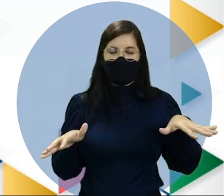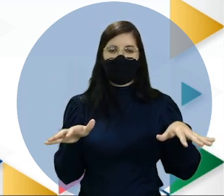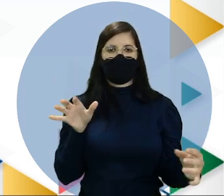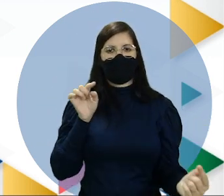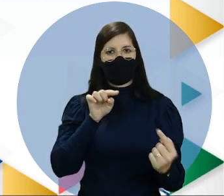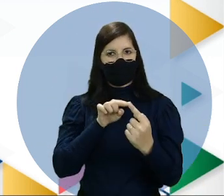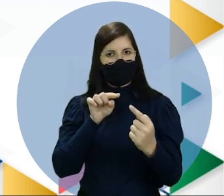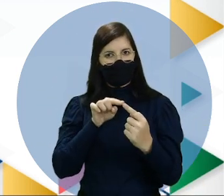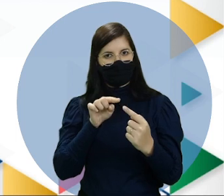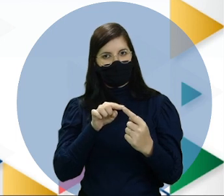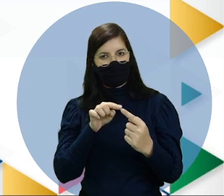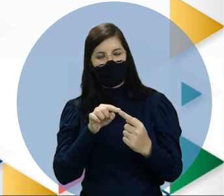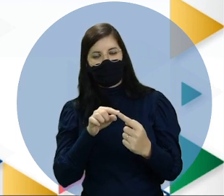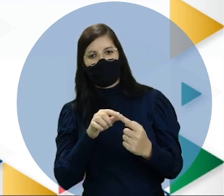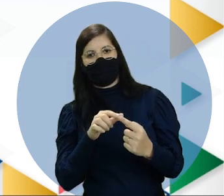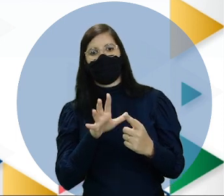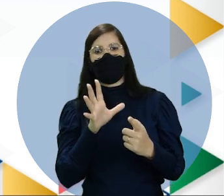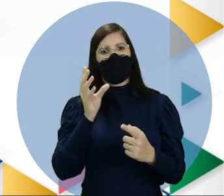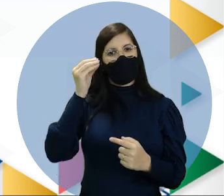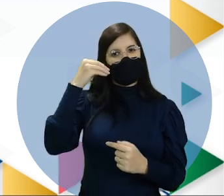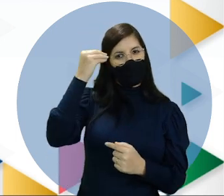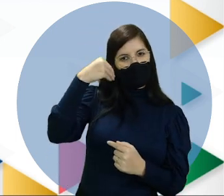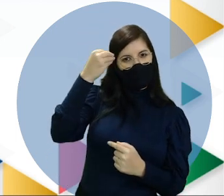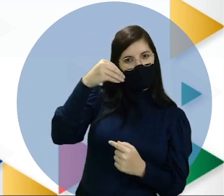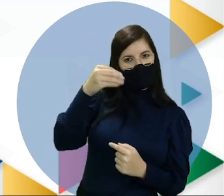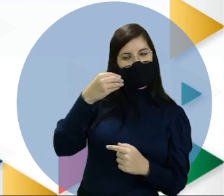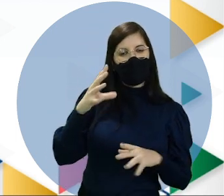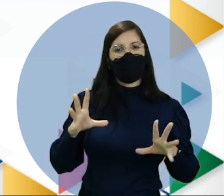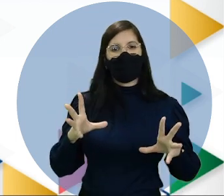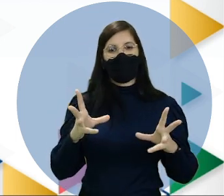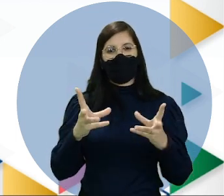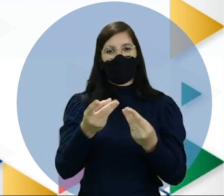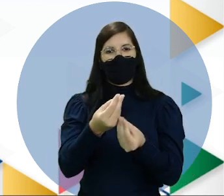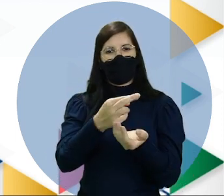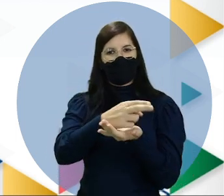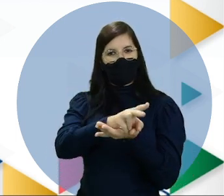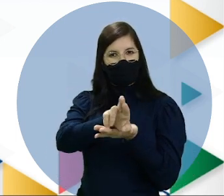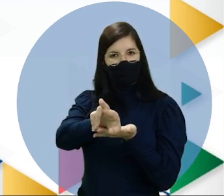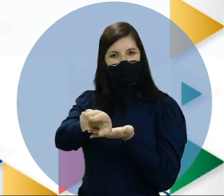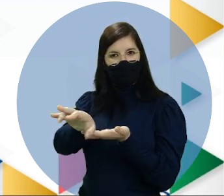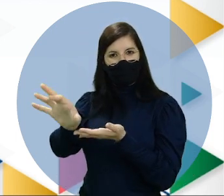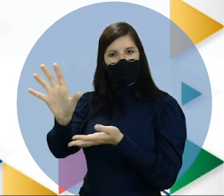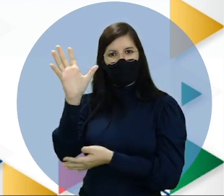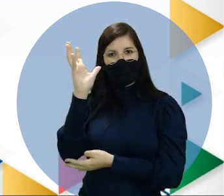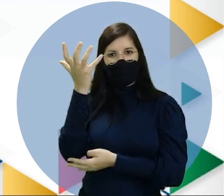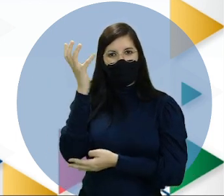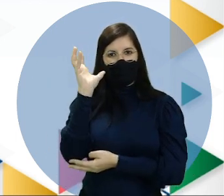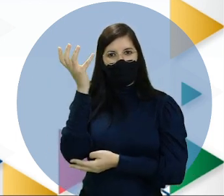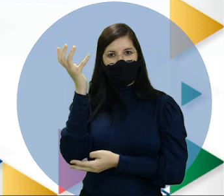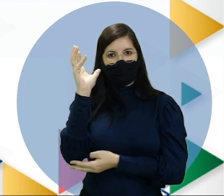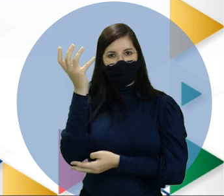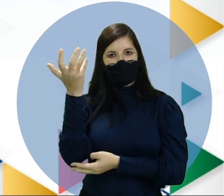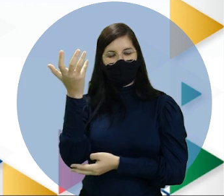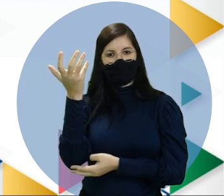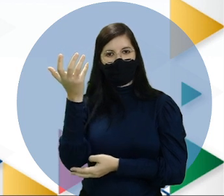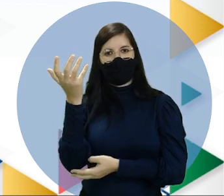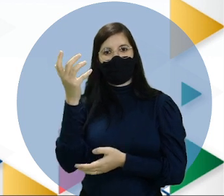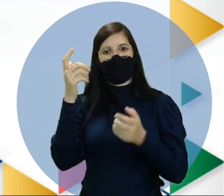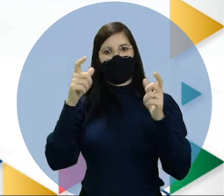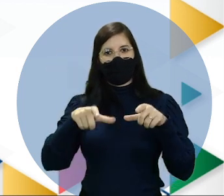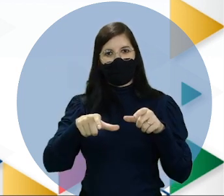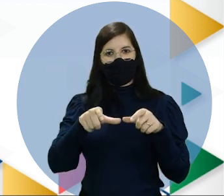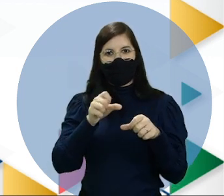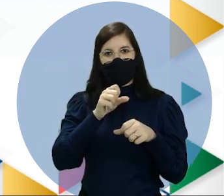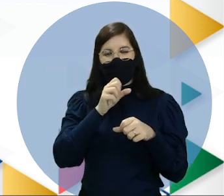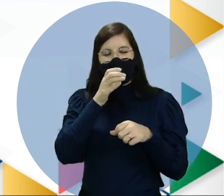o continente, ele experimente todas as variações climáticas do planeta, desde as camadas